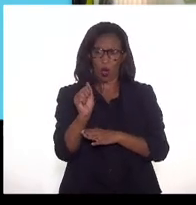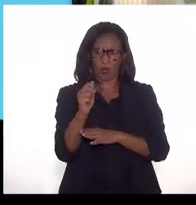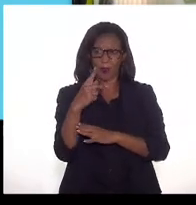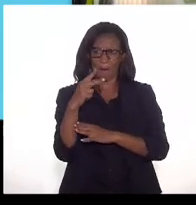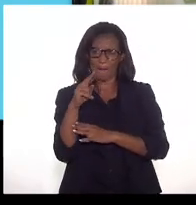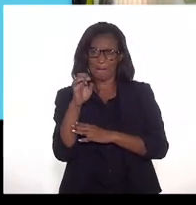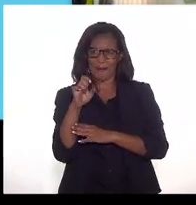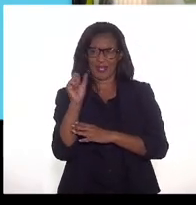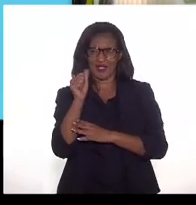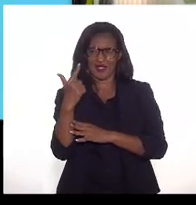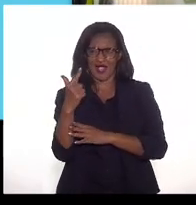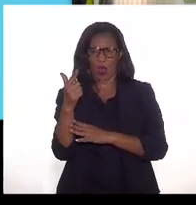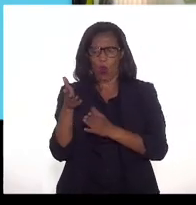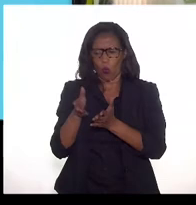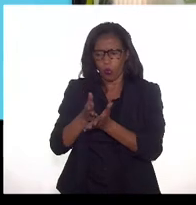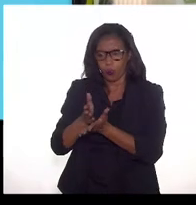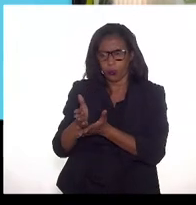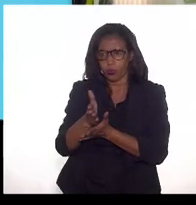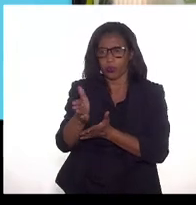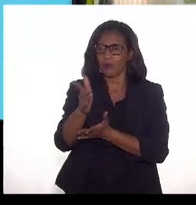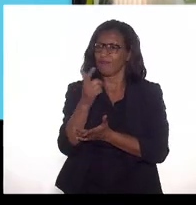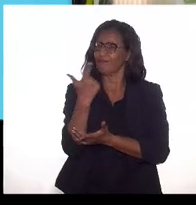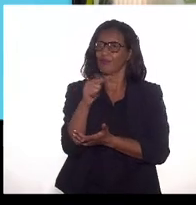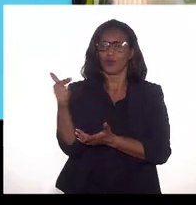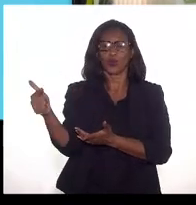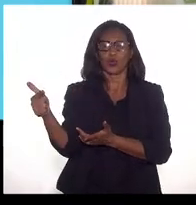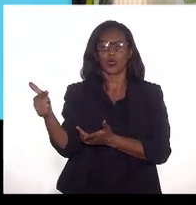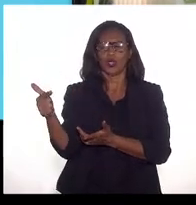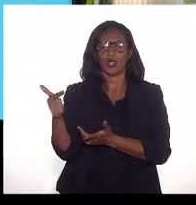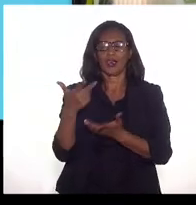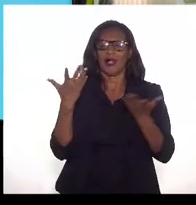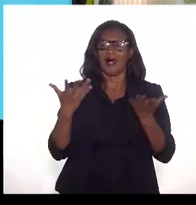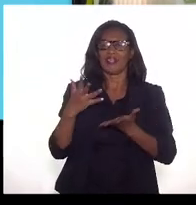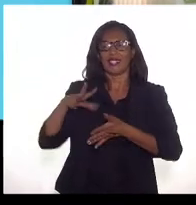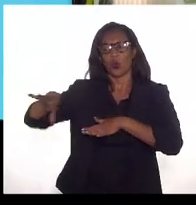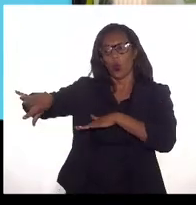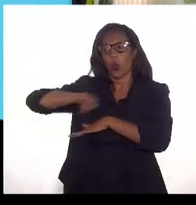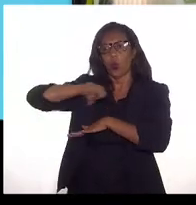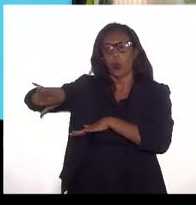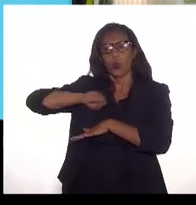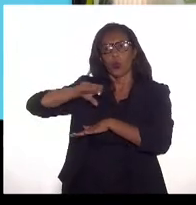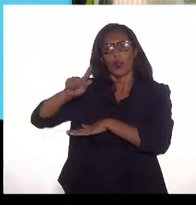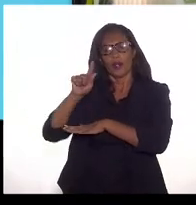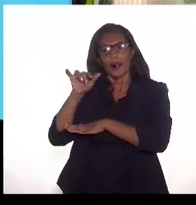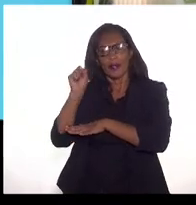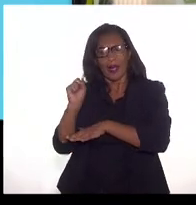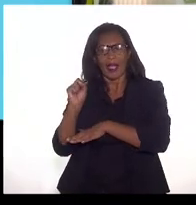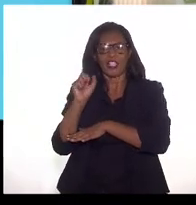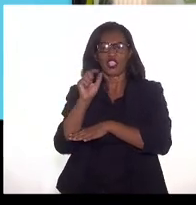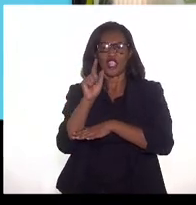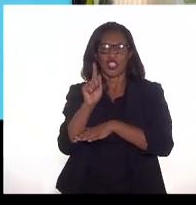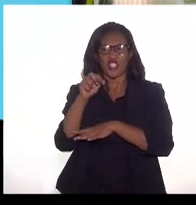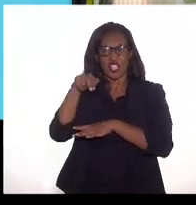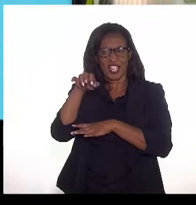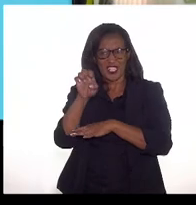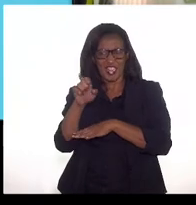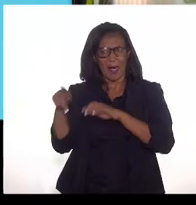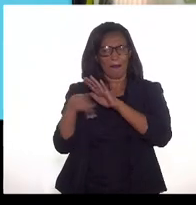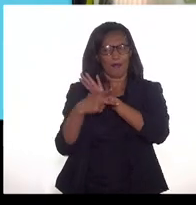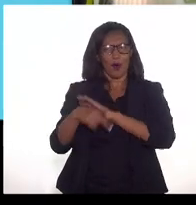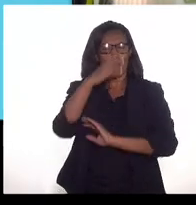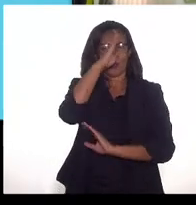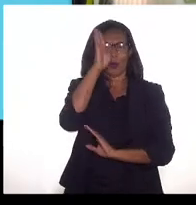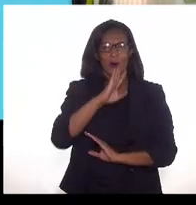a gente acabou consumindo muito gás de terminais de GNL instalados no Brasil. Então,